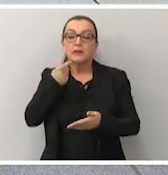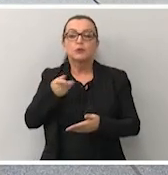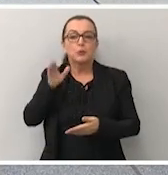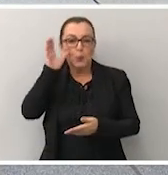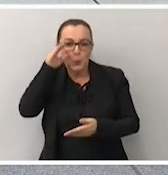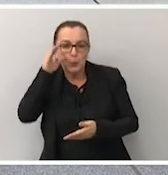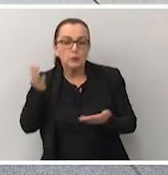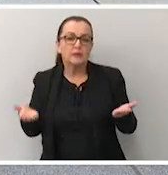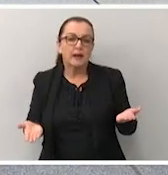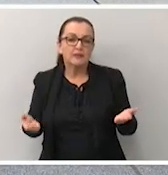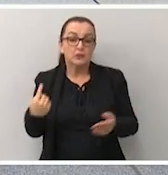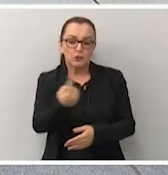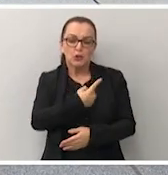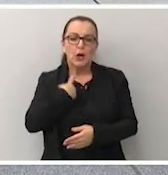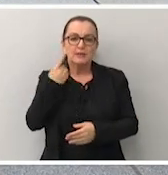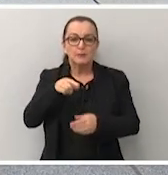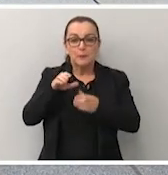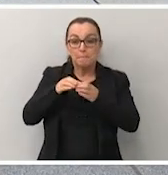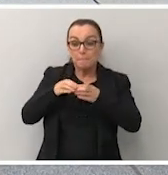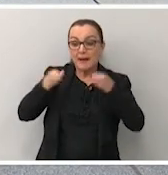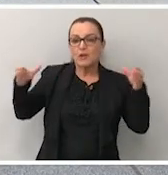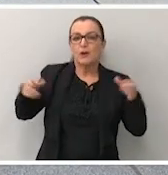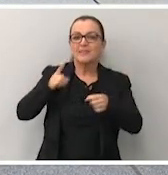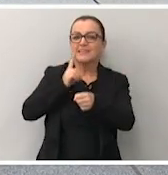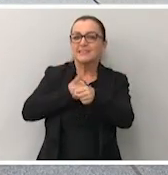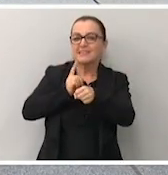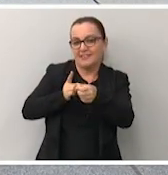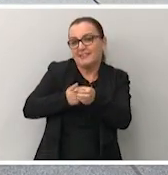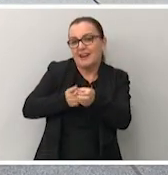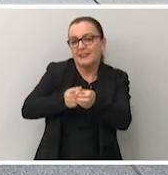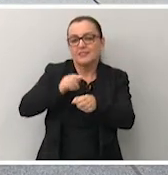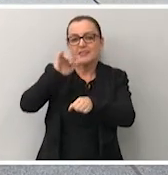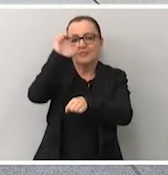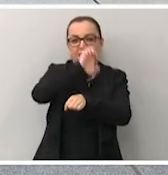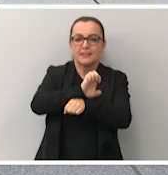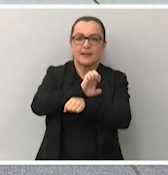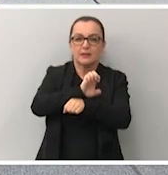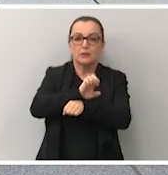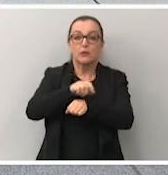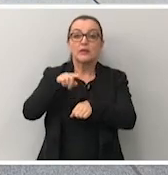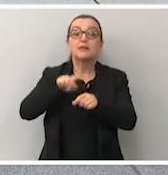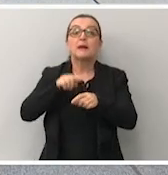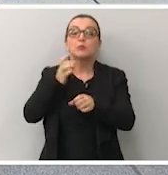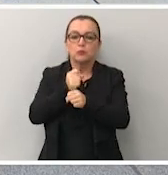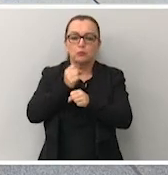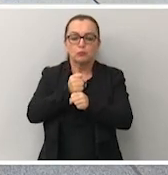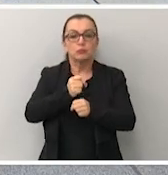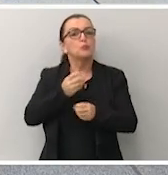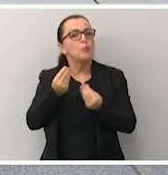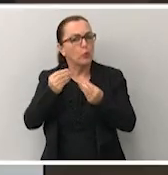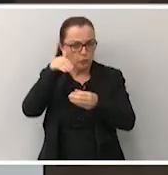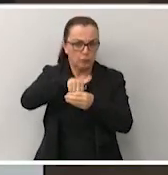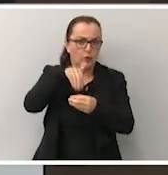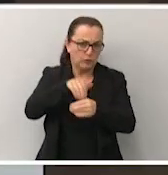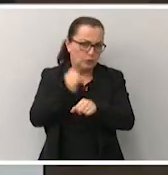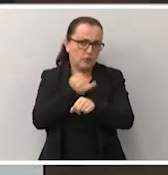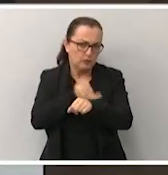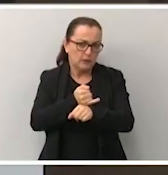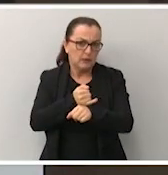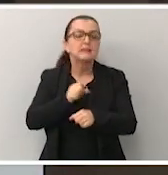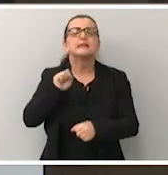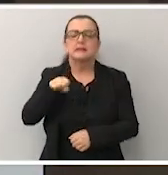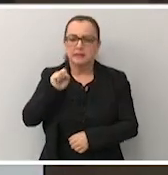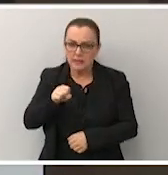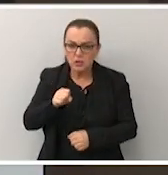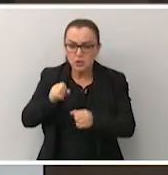curiosidades, nós estamos na maior cidade do estado, provavelmente também o número de eleitores é muito grande aqui, né? Sem